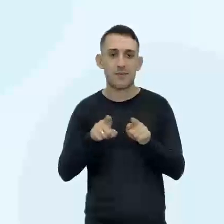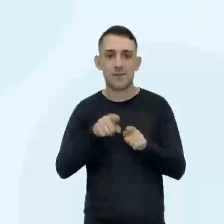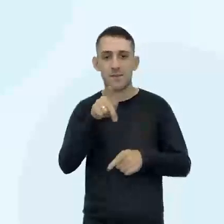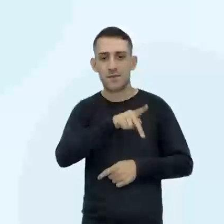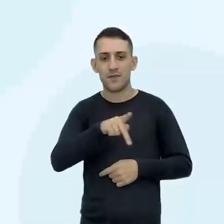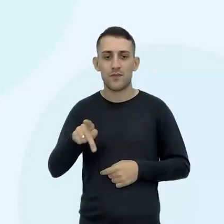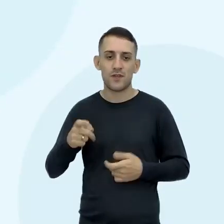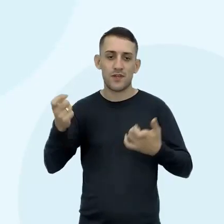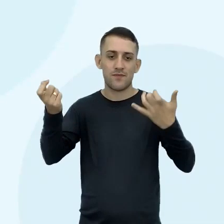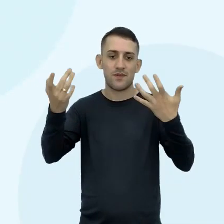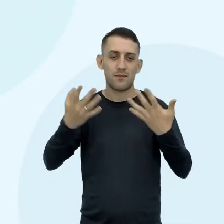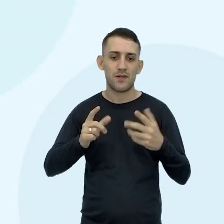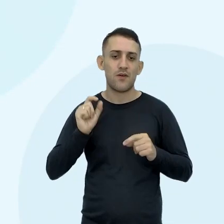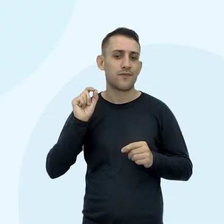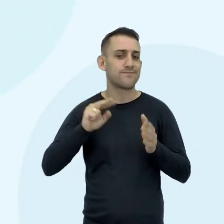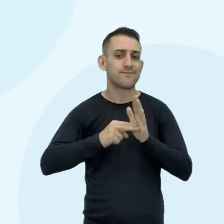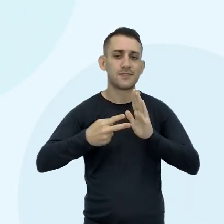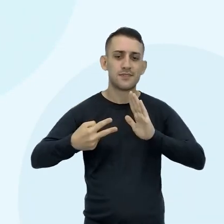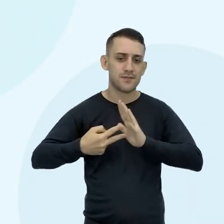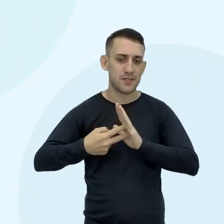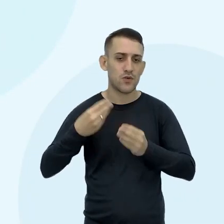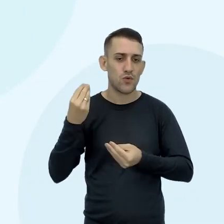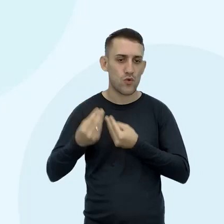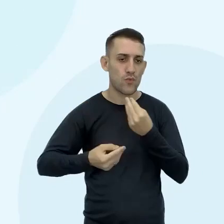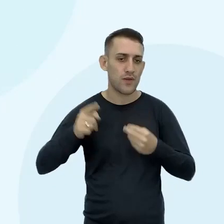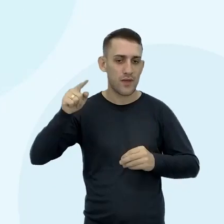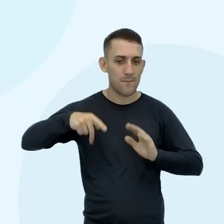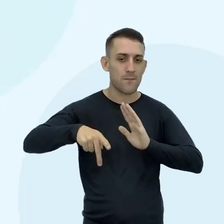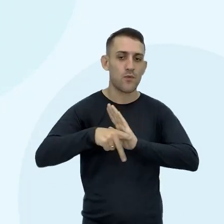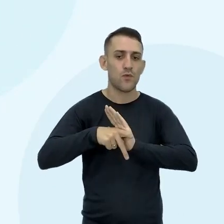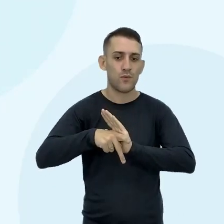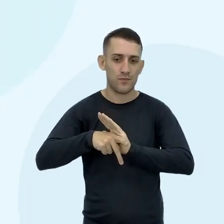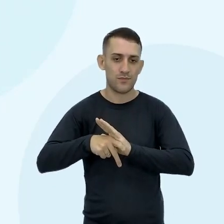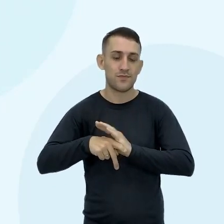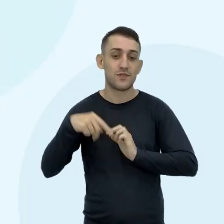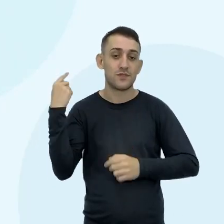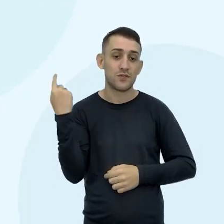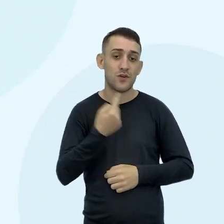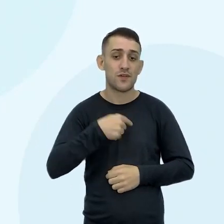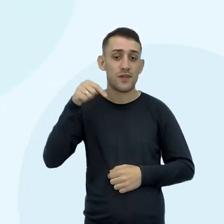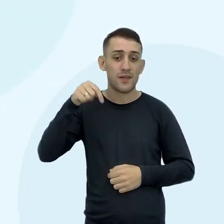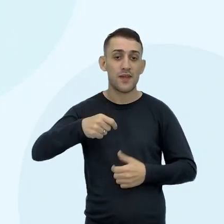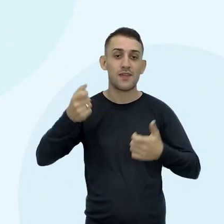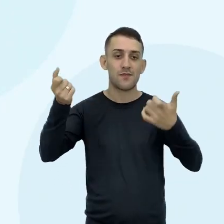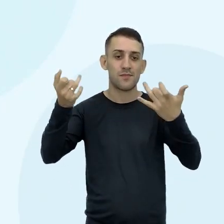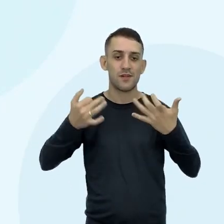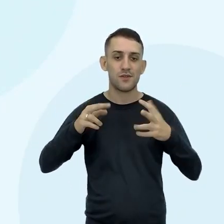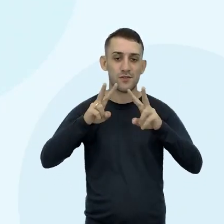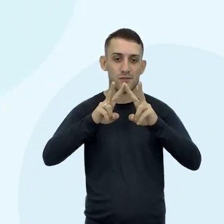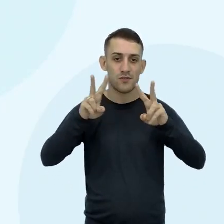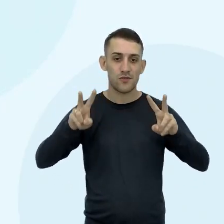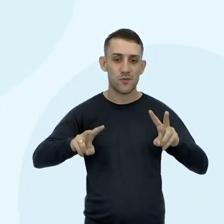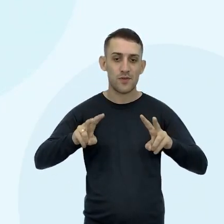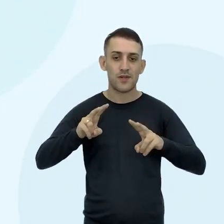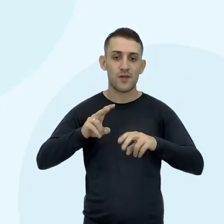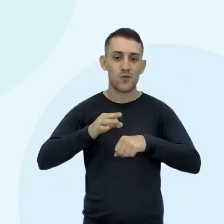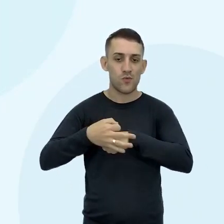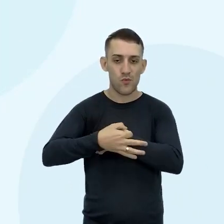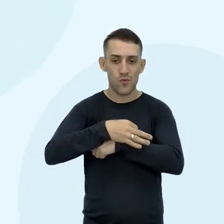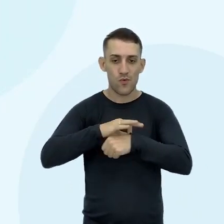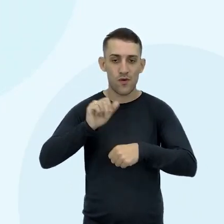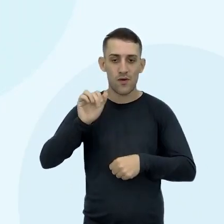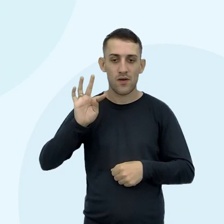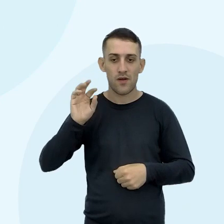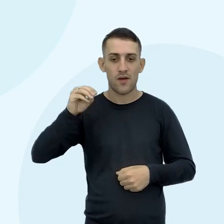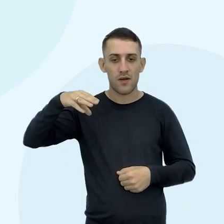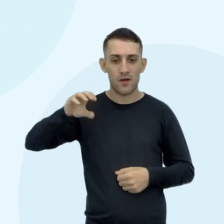um pouquinho O que foi trabalhado aí Nesse componente A gente falou sobre O átomo Você fez uma participação